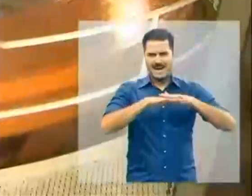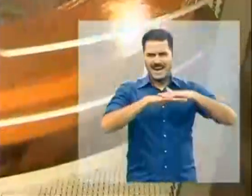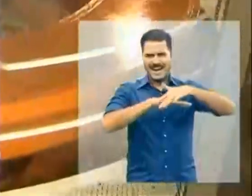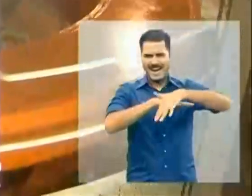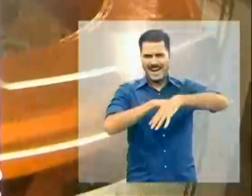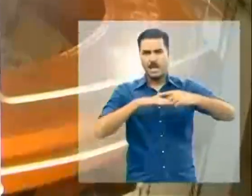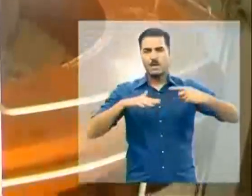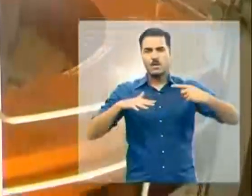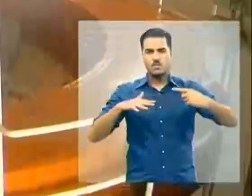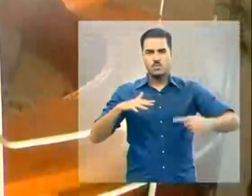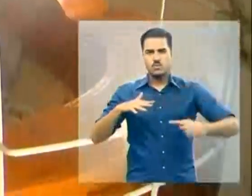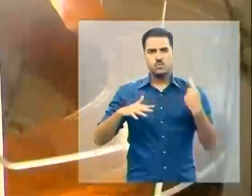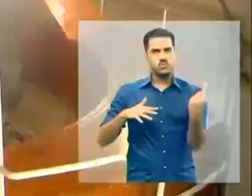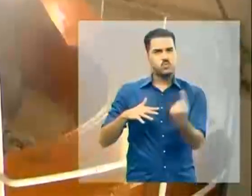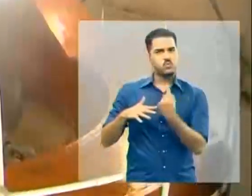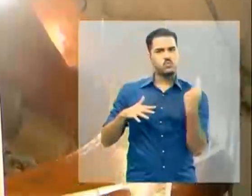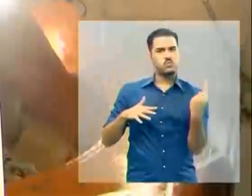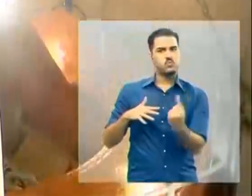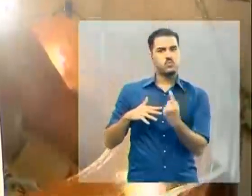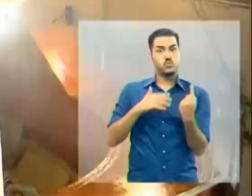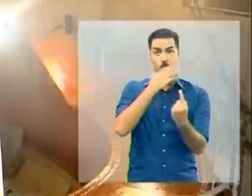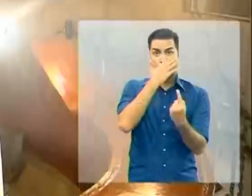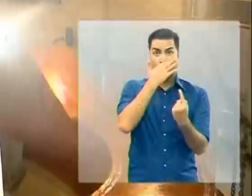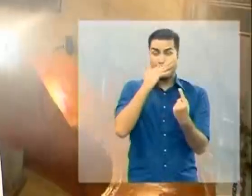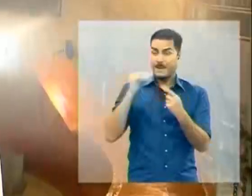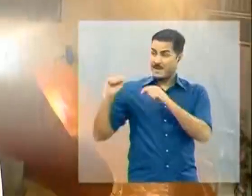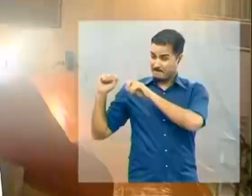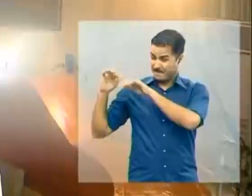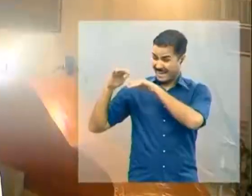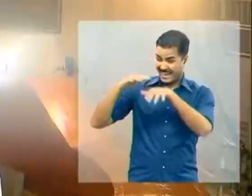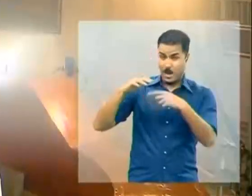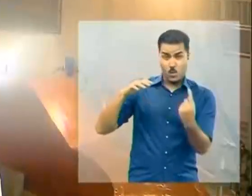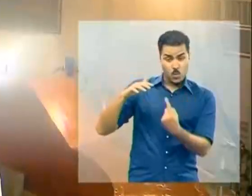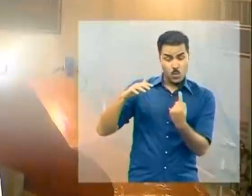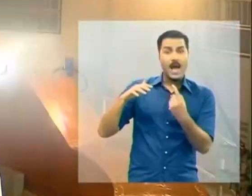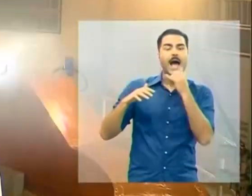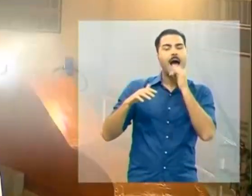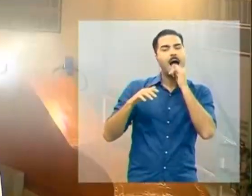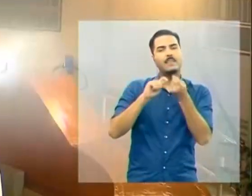turbina gira e transforma energia cinética em elétrica.